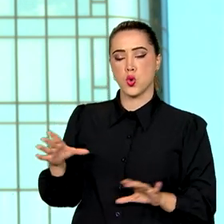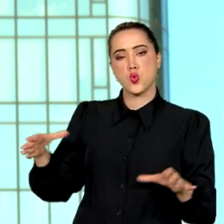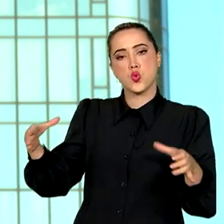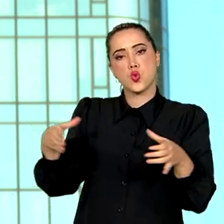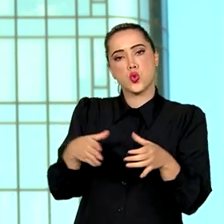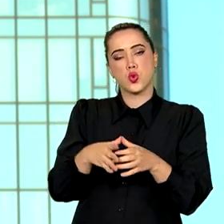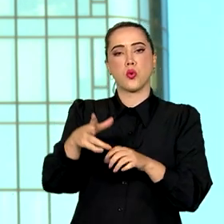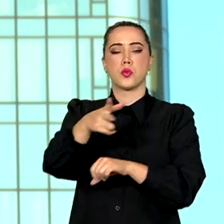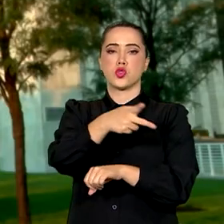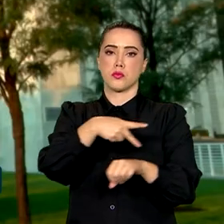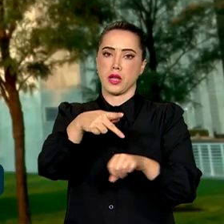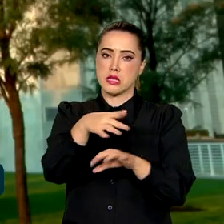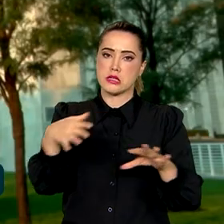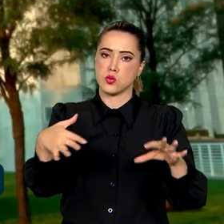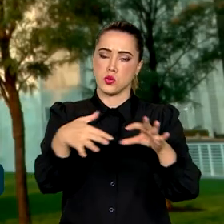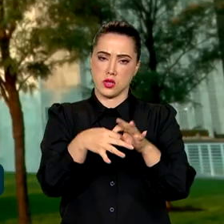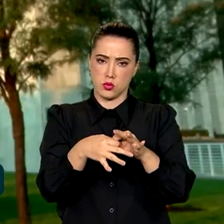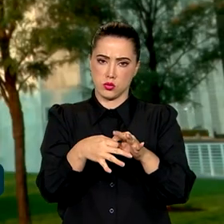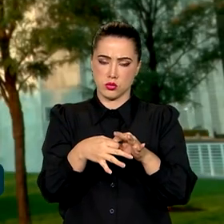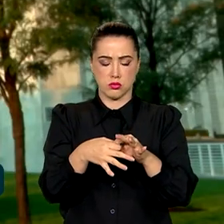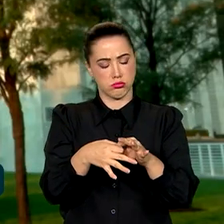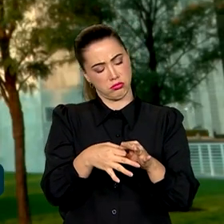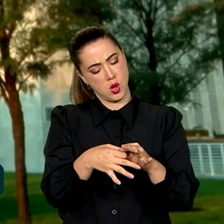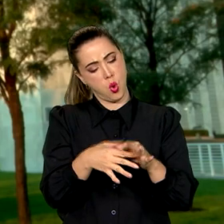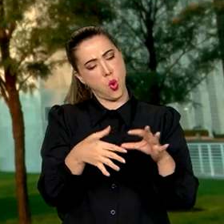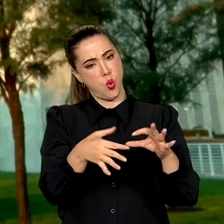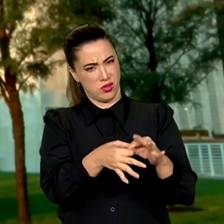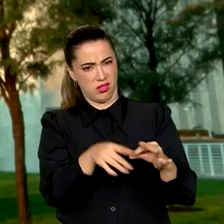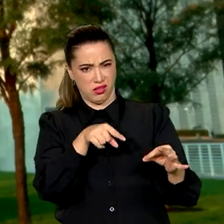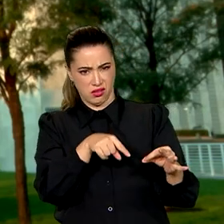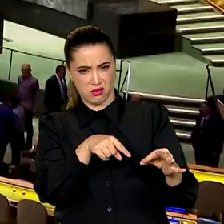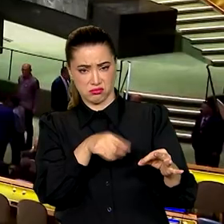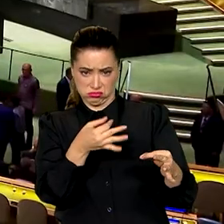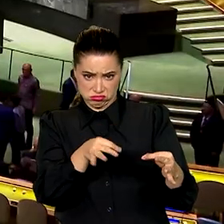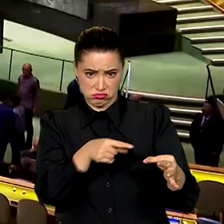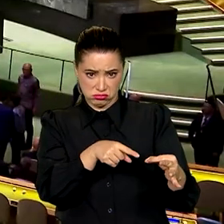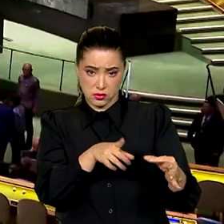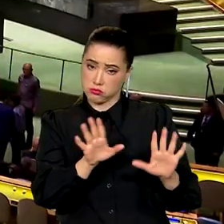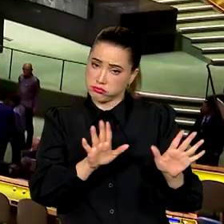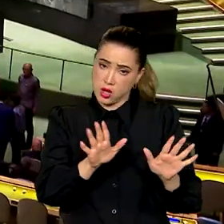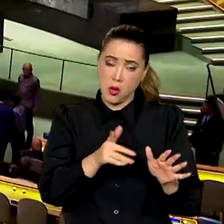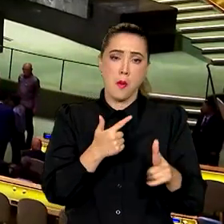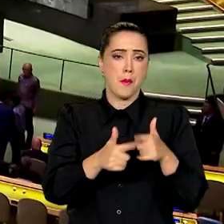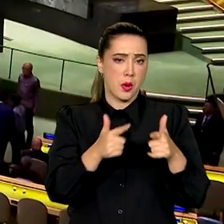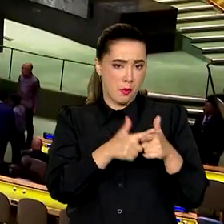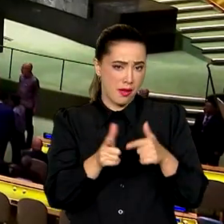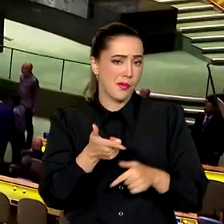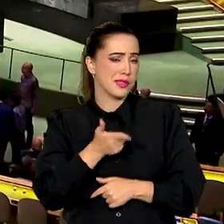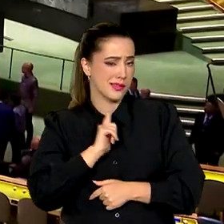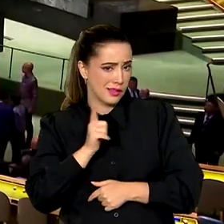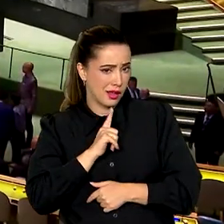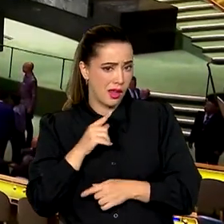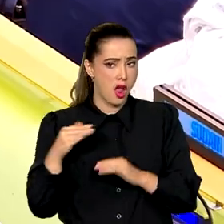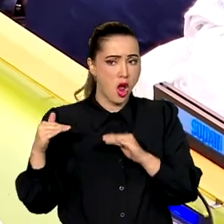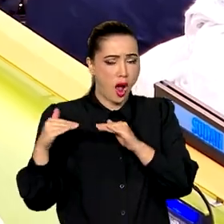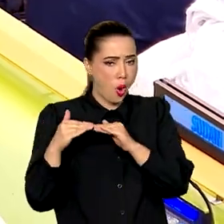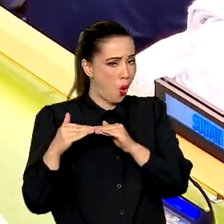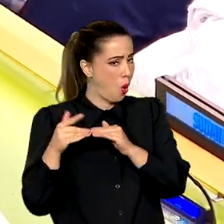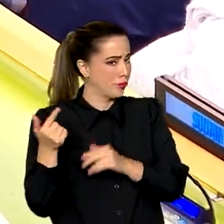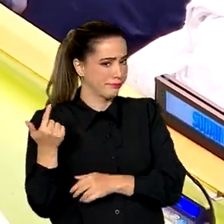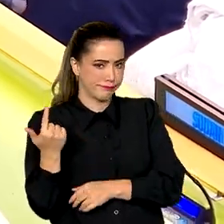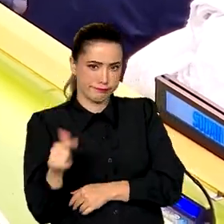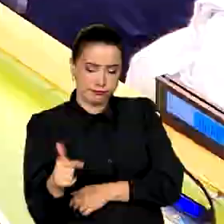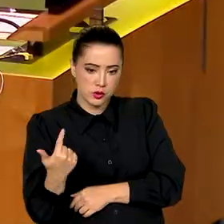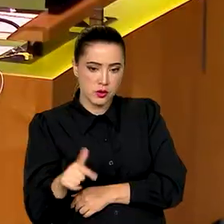Nações Unidas. Unidas? Não exatamente. Sobram problemas, faltam consensos. A